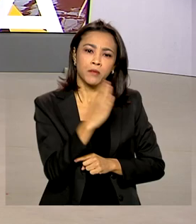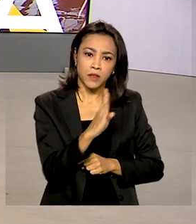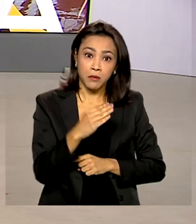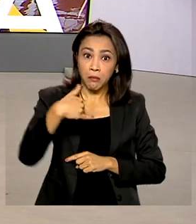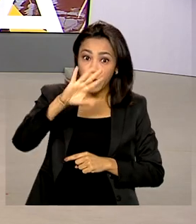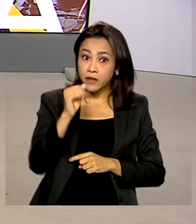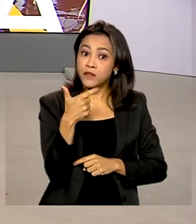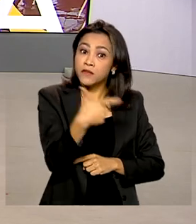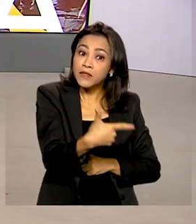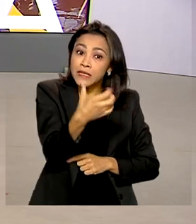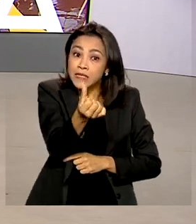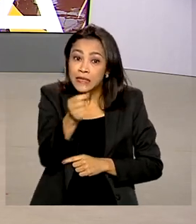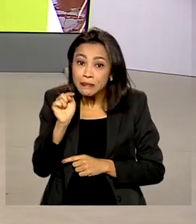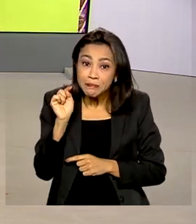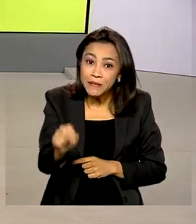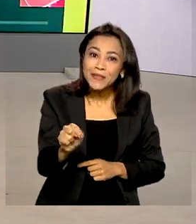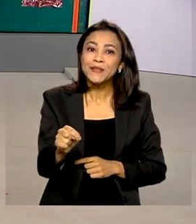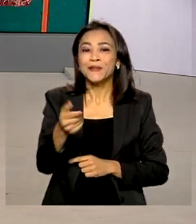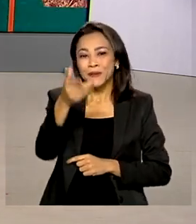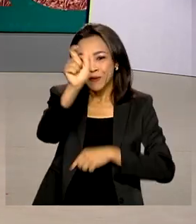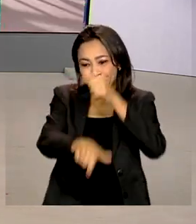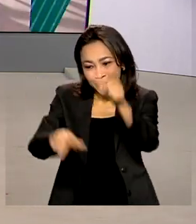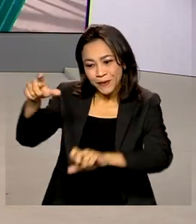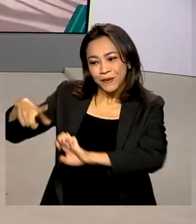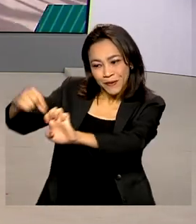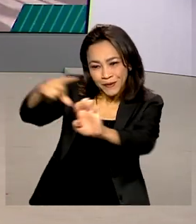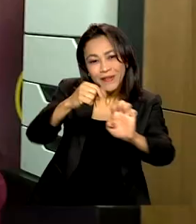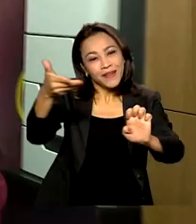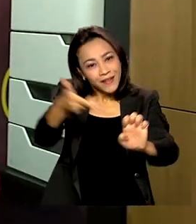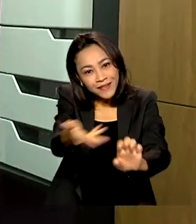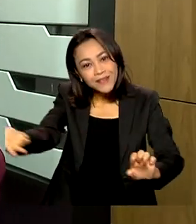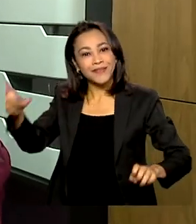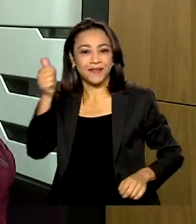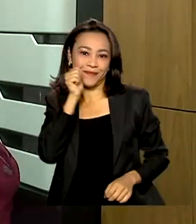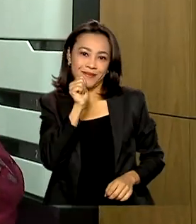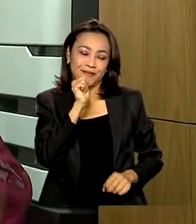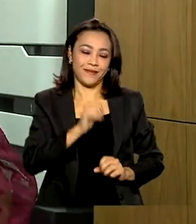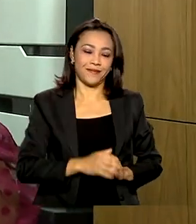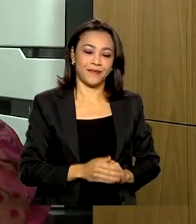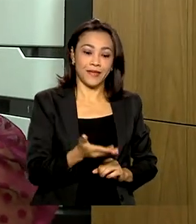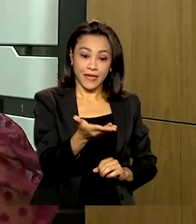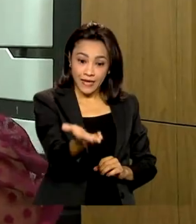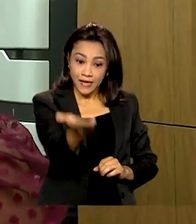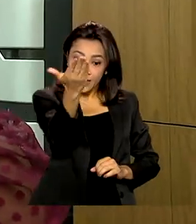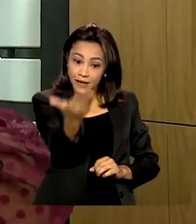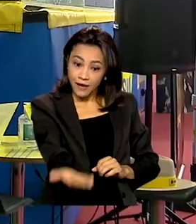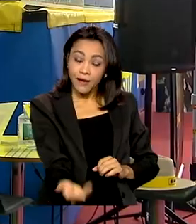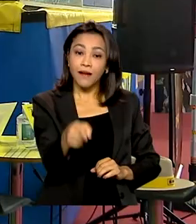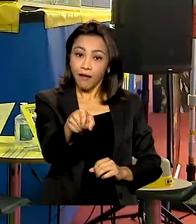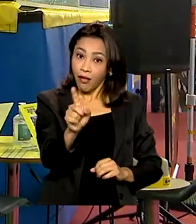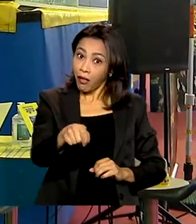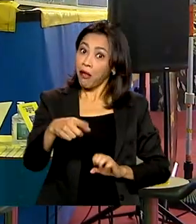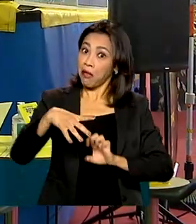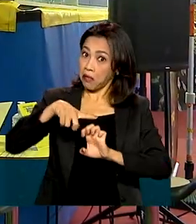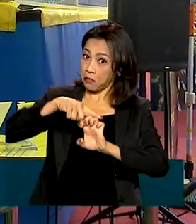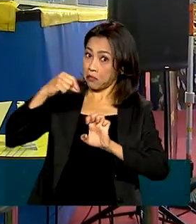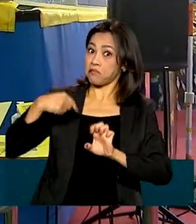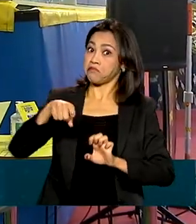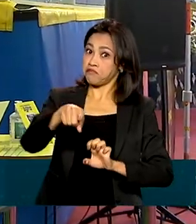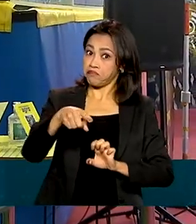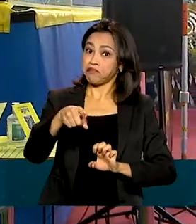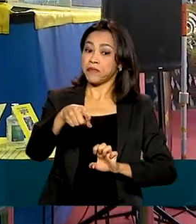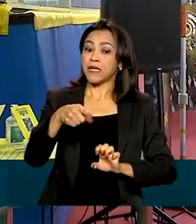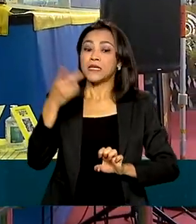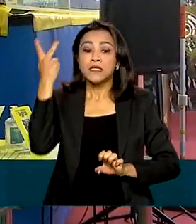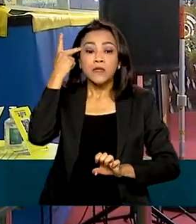26 mil empreendimentos com dirigentes mulheres. Estela Gomes, pequena empresária, passou pela carreta agro